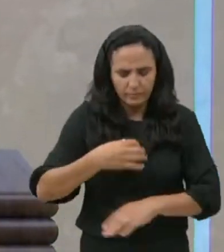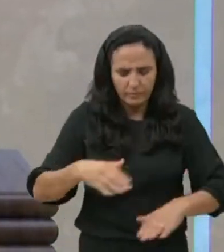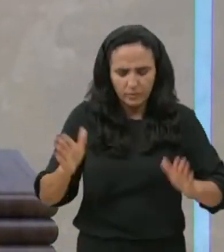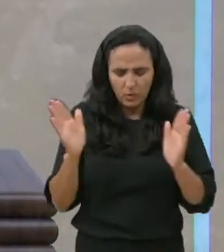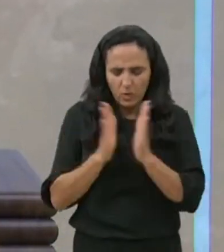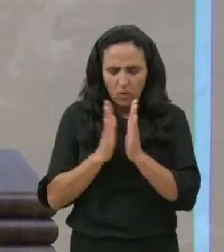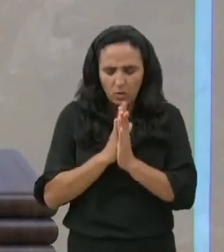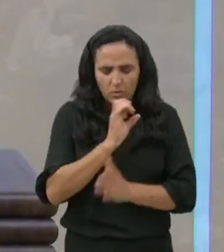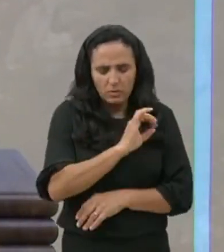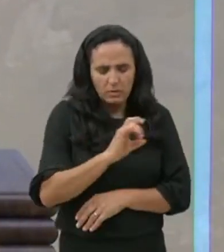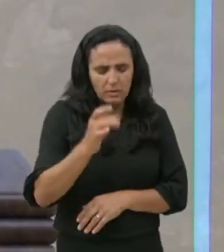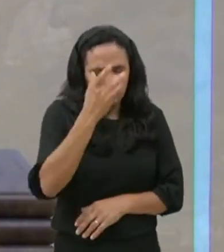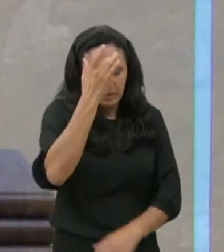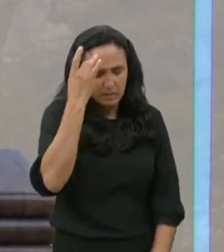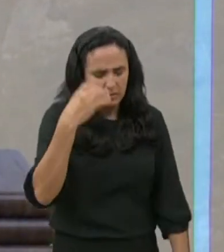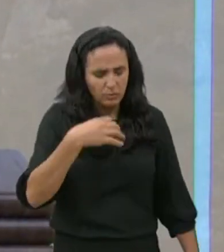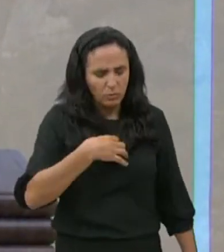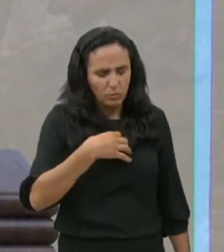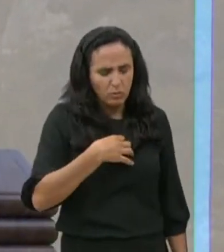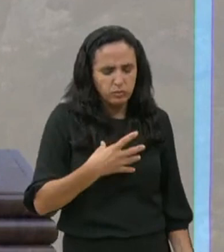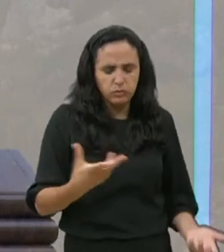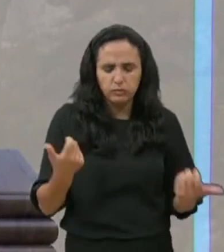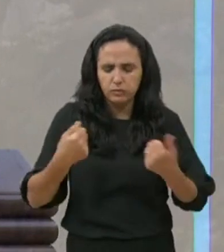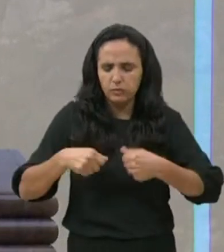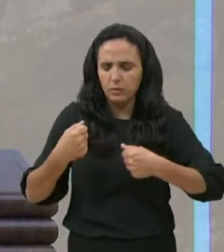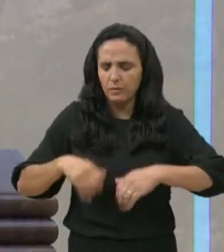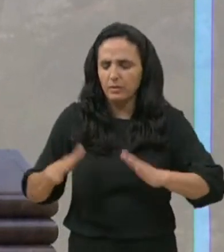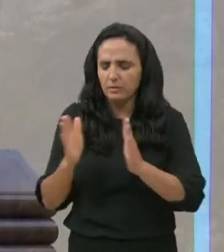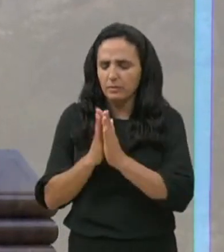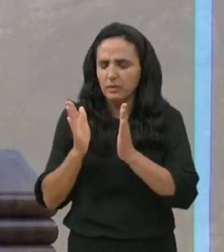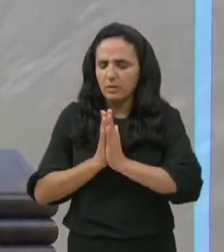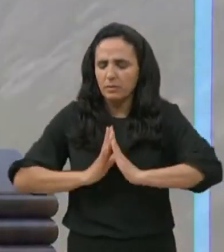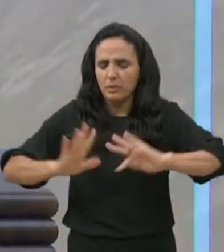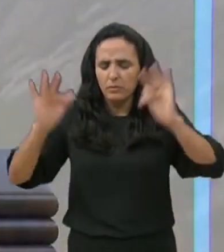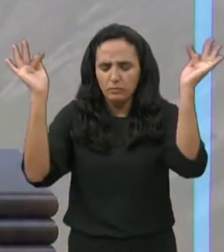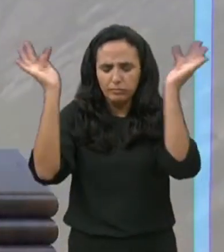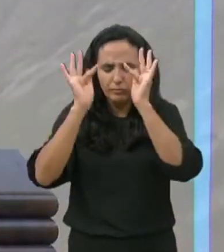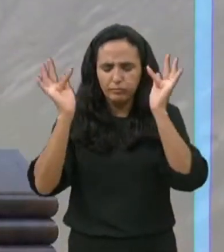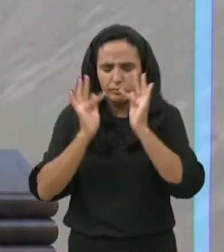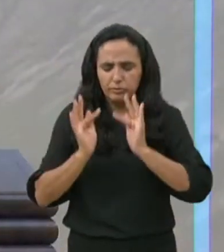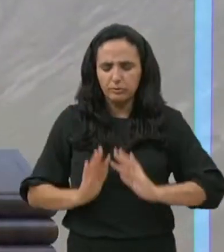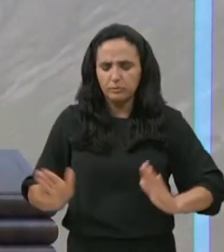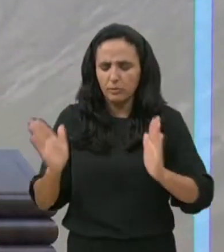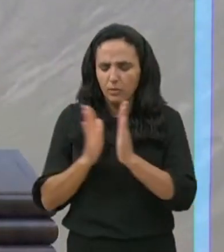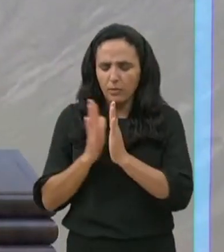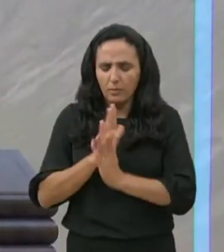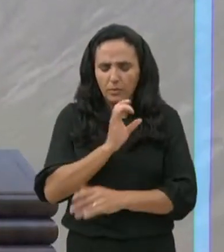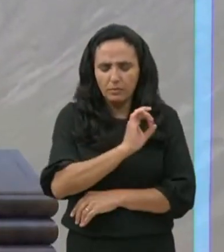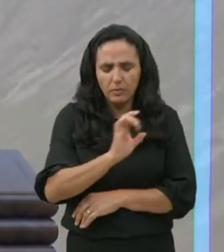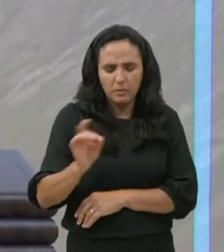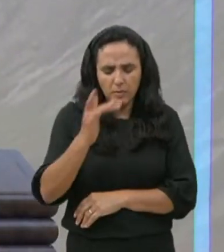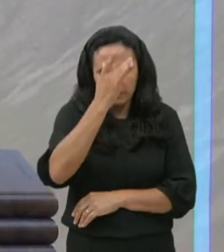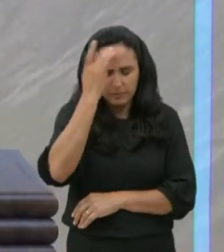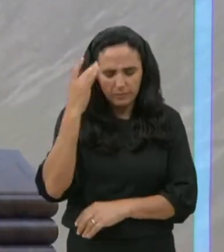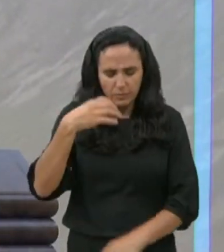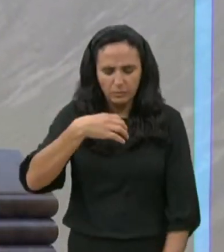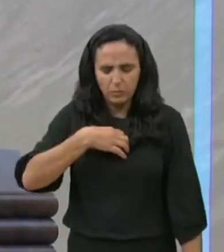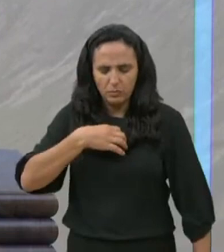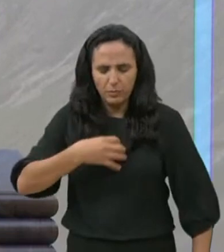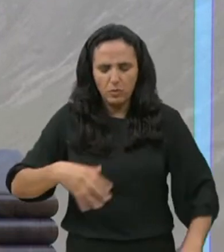ó Deus, e a Tua palavra é quem diz, que feliz é a nação, cujo Deus é o Senhor,